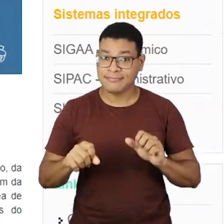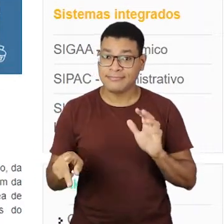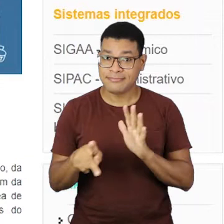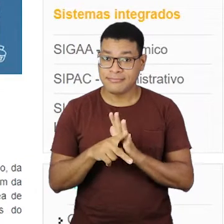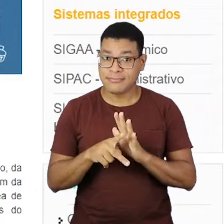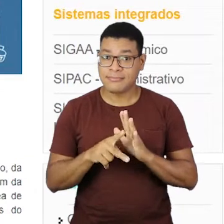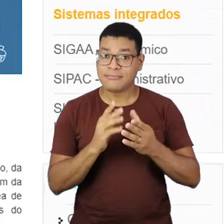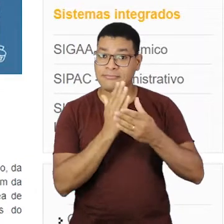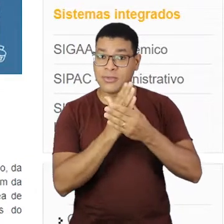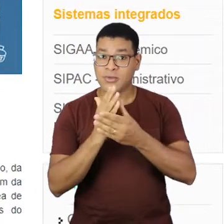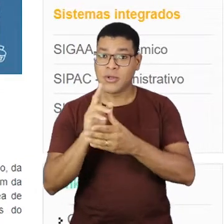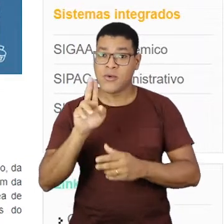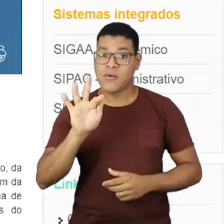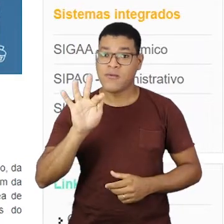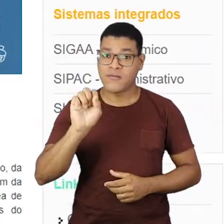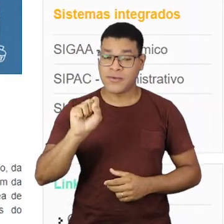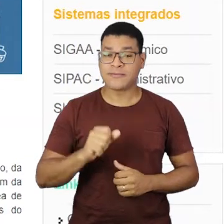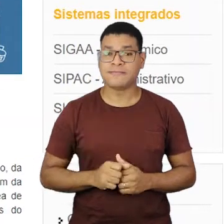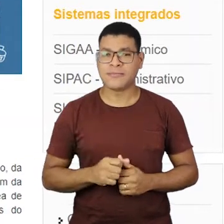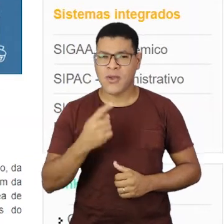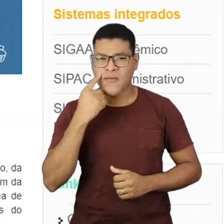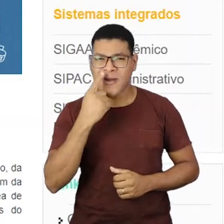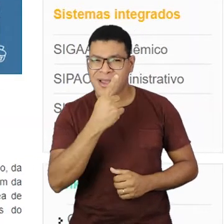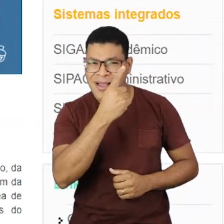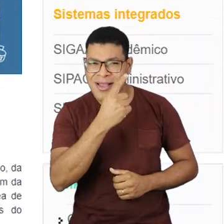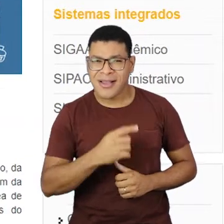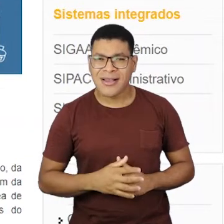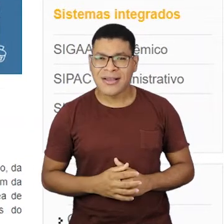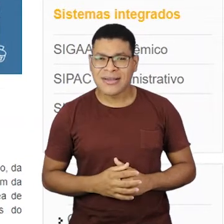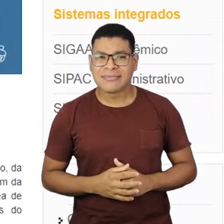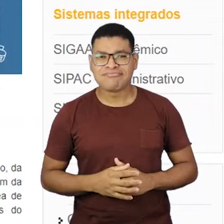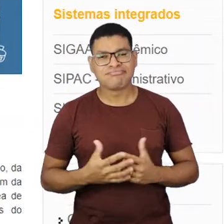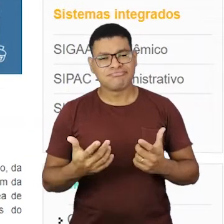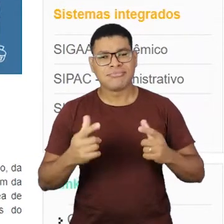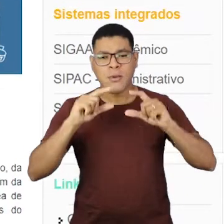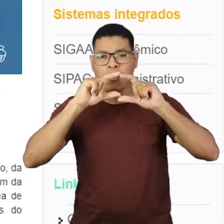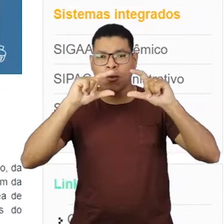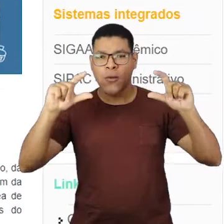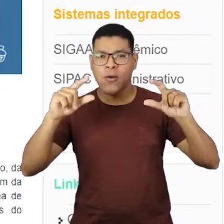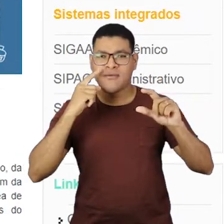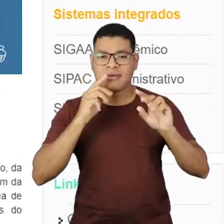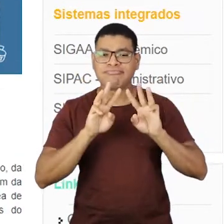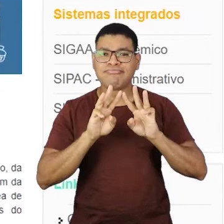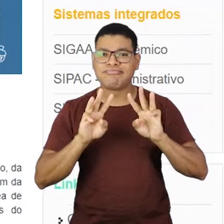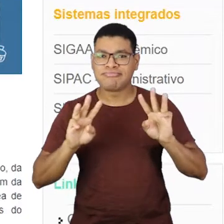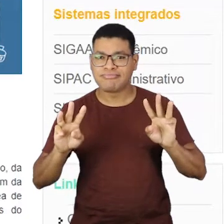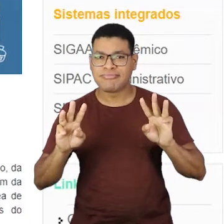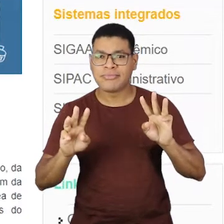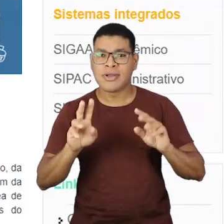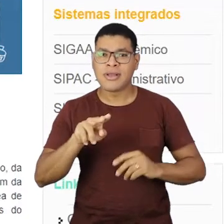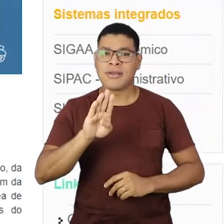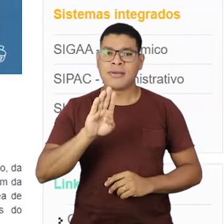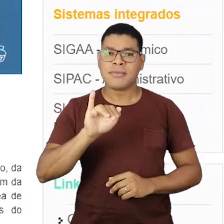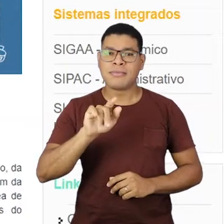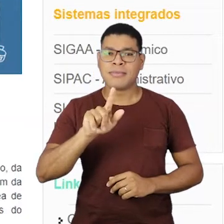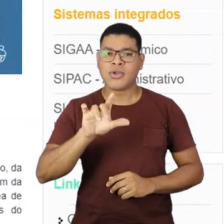Sistema de Bibliotecas da UFES. Logo aqui em cima, percebam o endereço